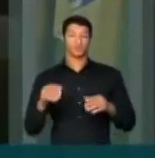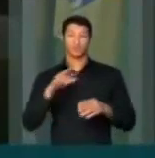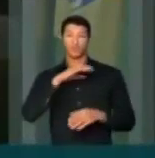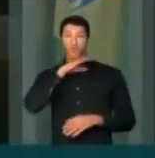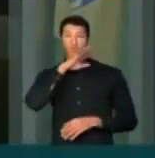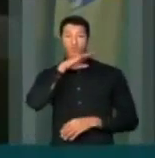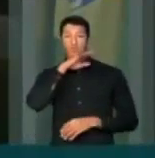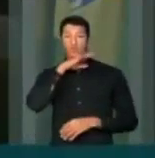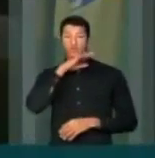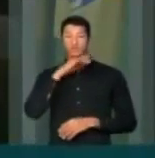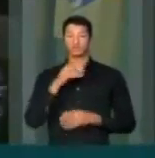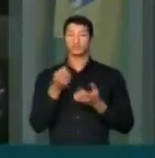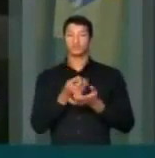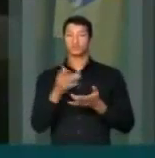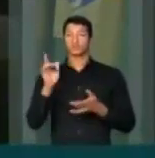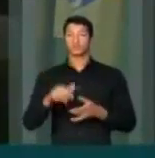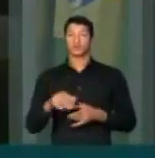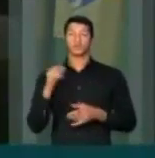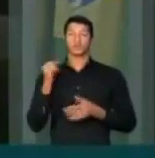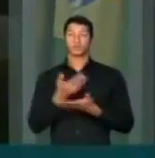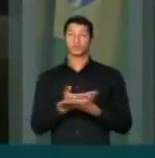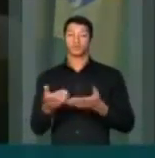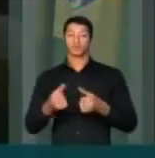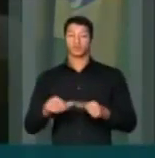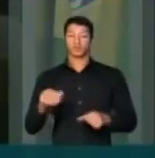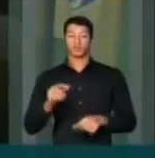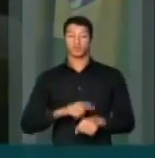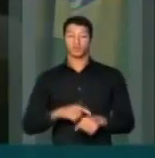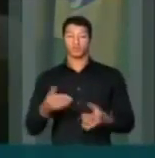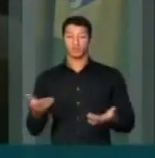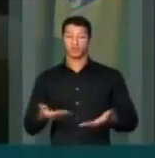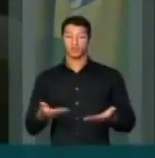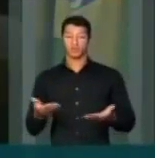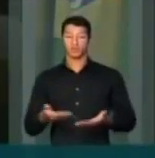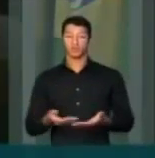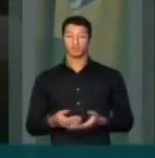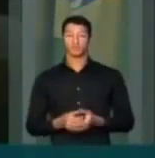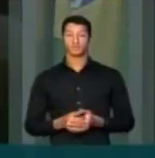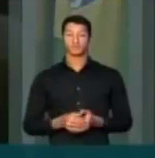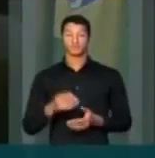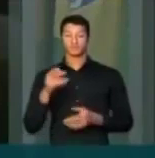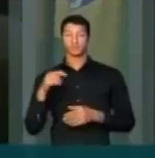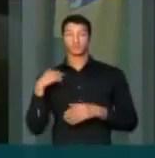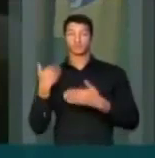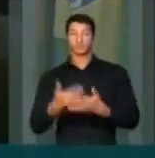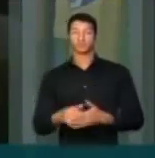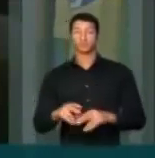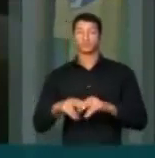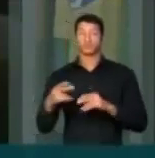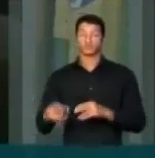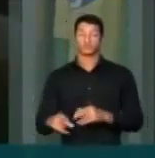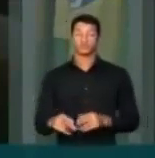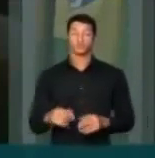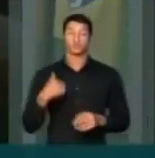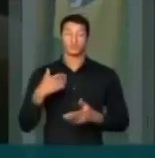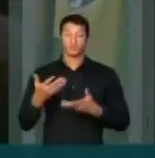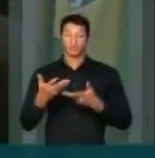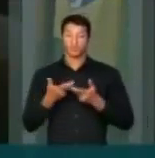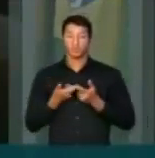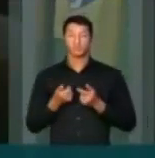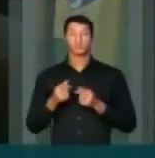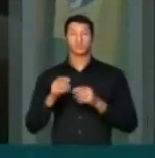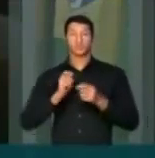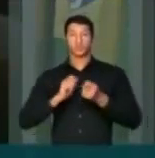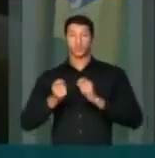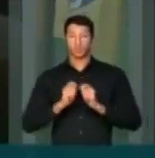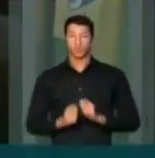ruim quanto esta que nós estamos, nesse momento, passando por ela. Recessão